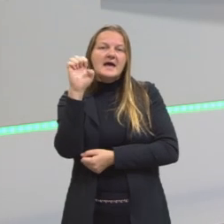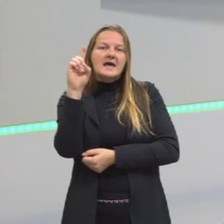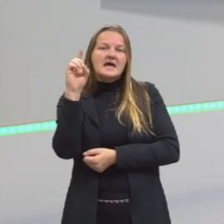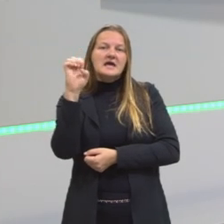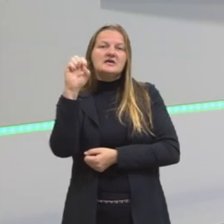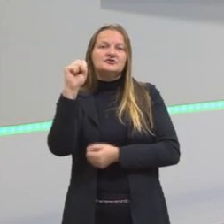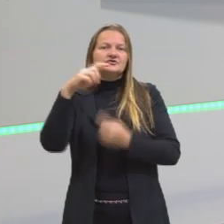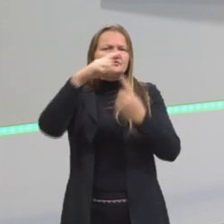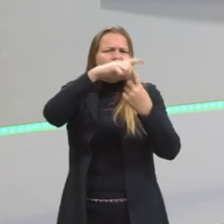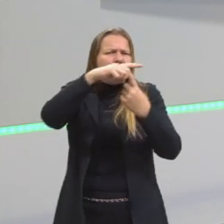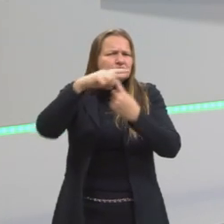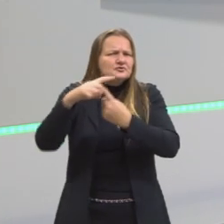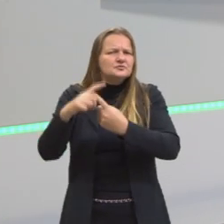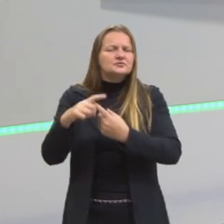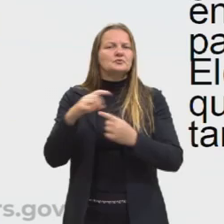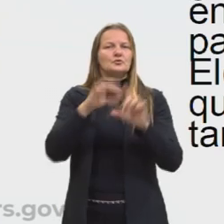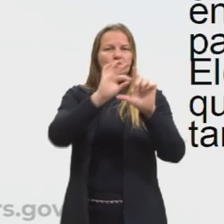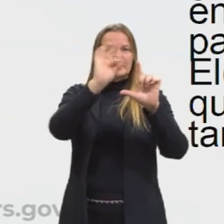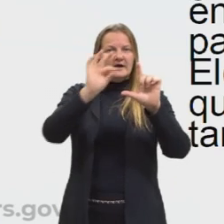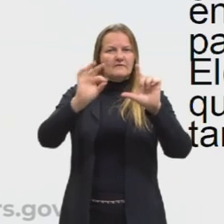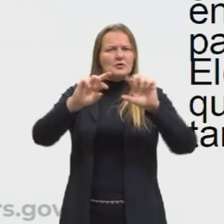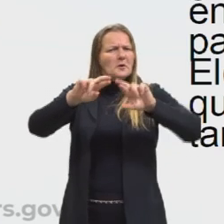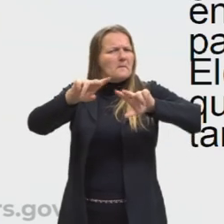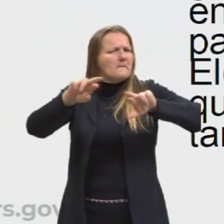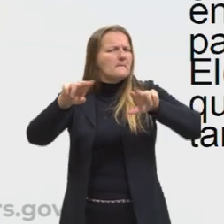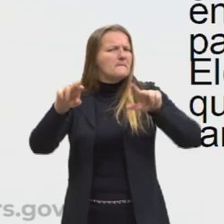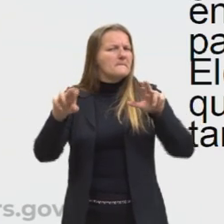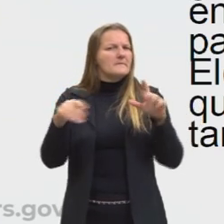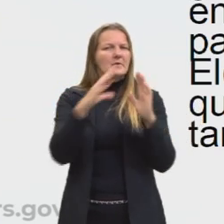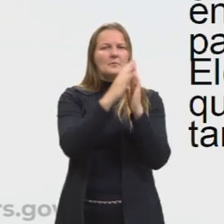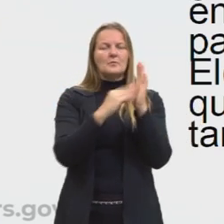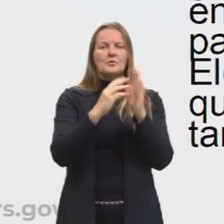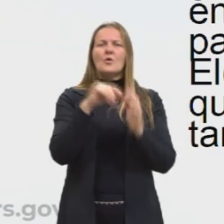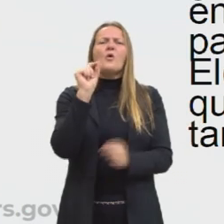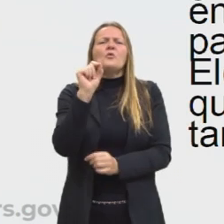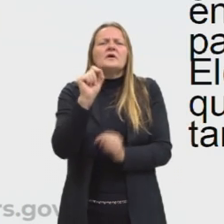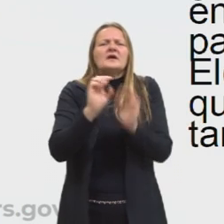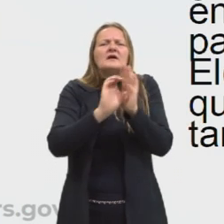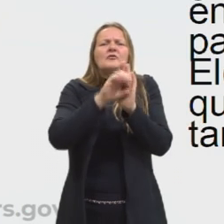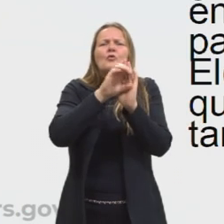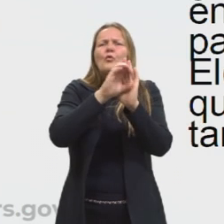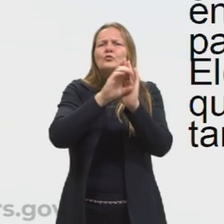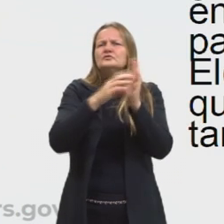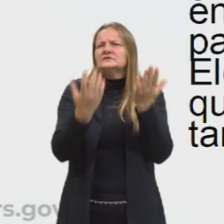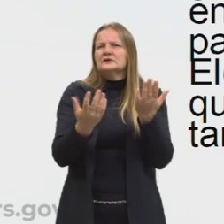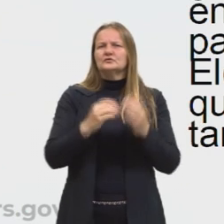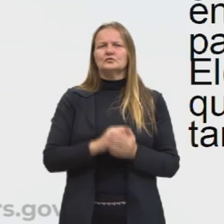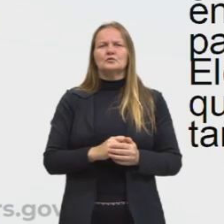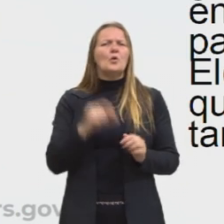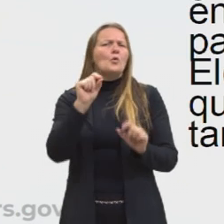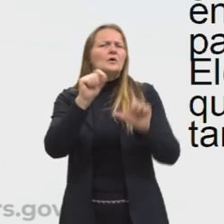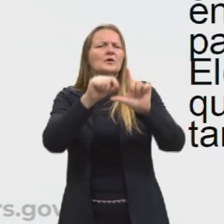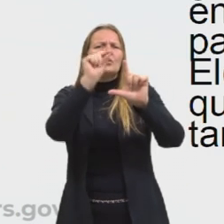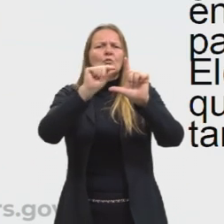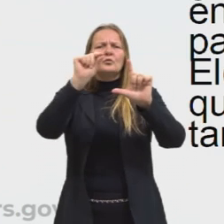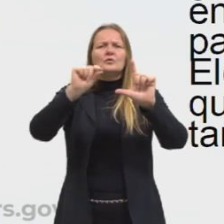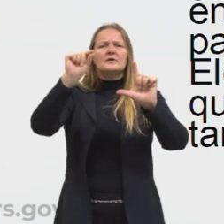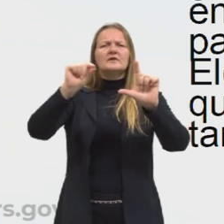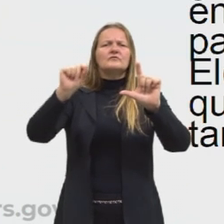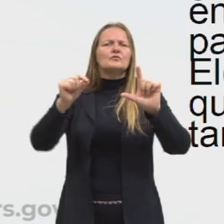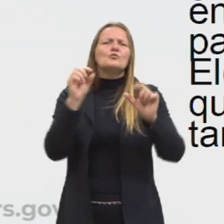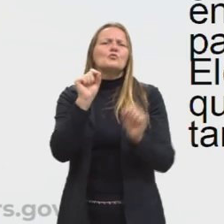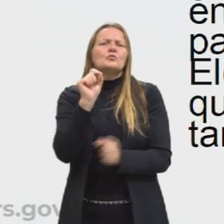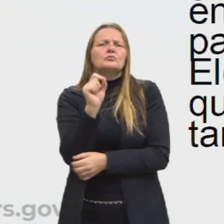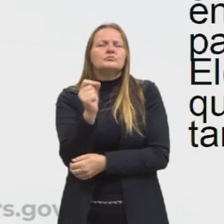Primeira questão, então, importante para a gente pensar. O que são gráficos, né? Os gráficos, eles são recursos utilizados